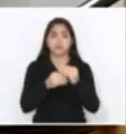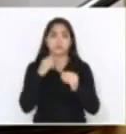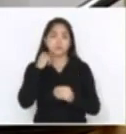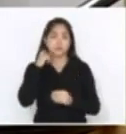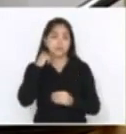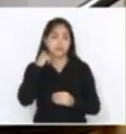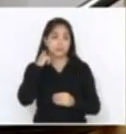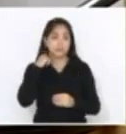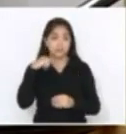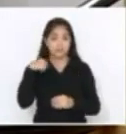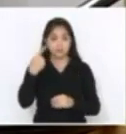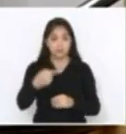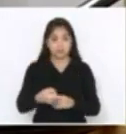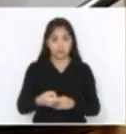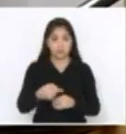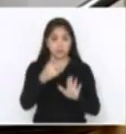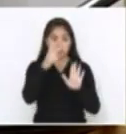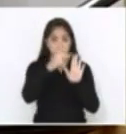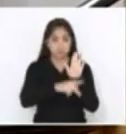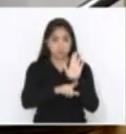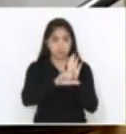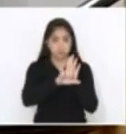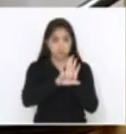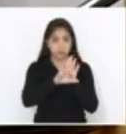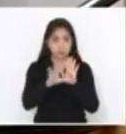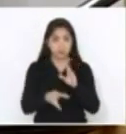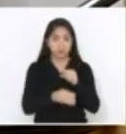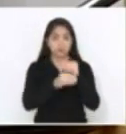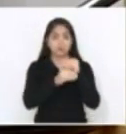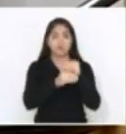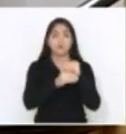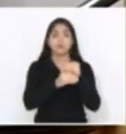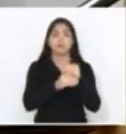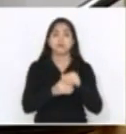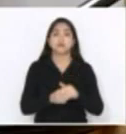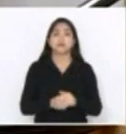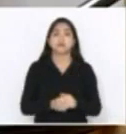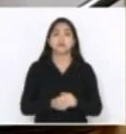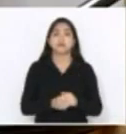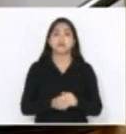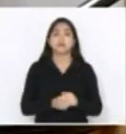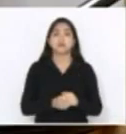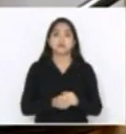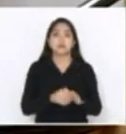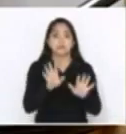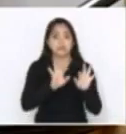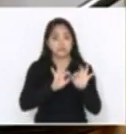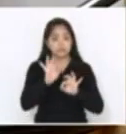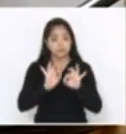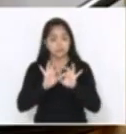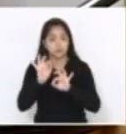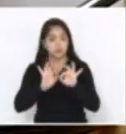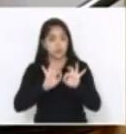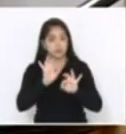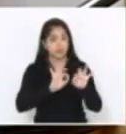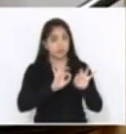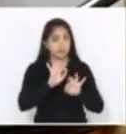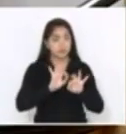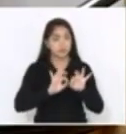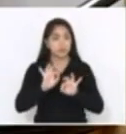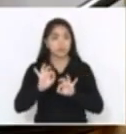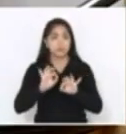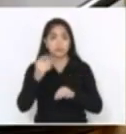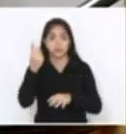a seguir, um projeto de lei complementar que regulamenta o chamado